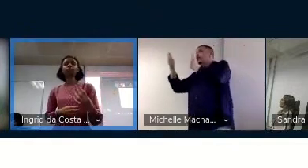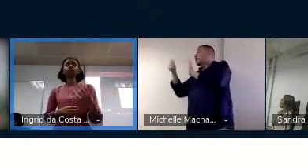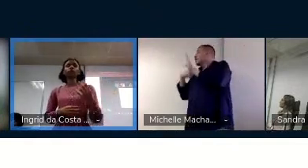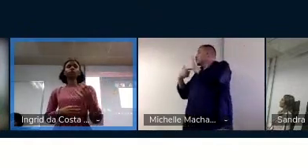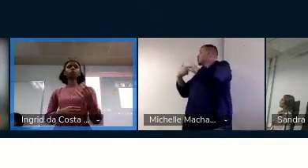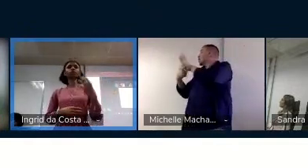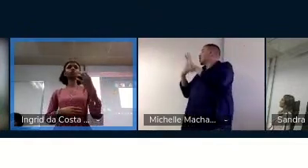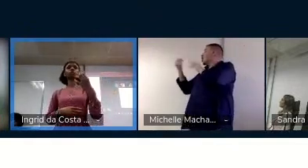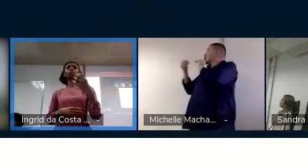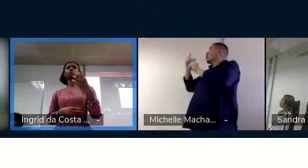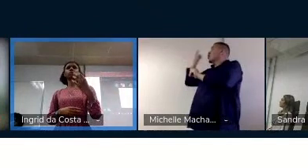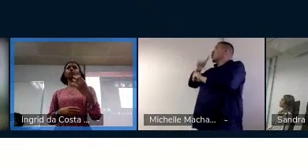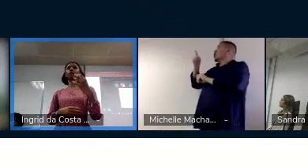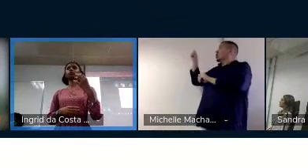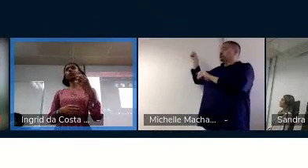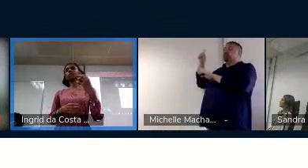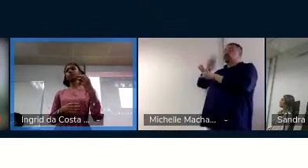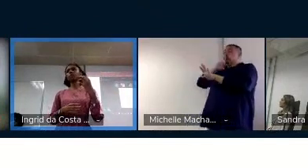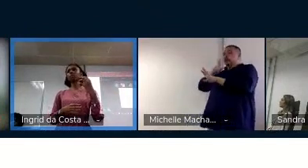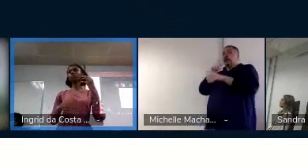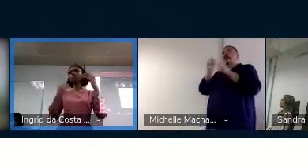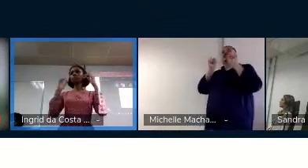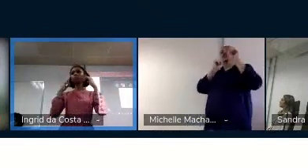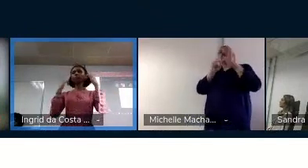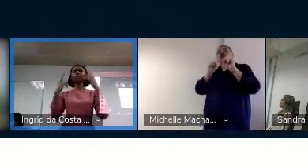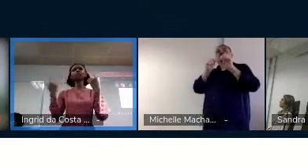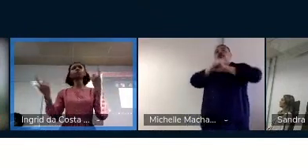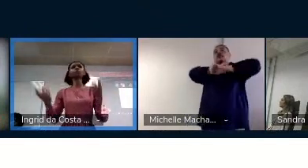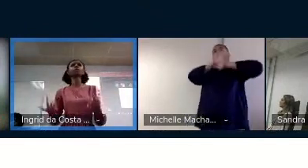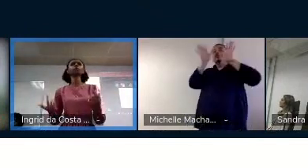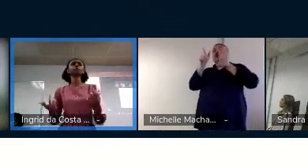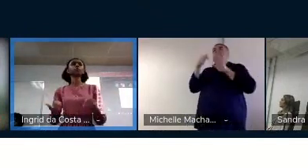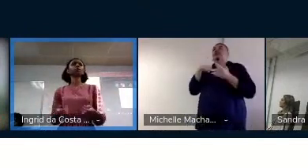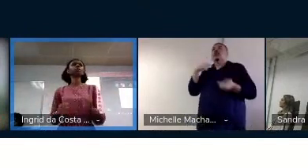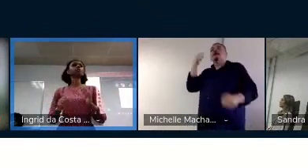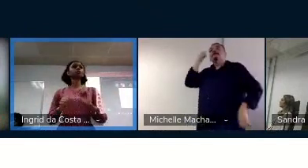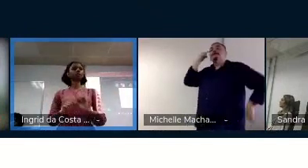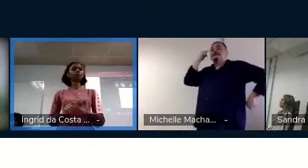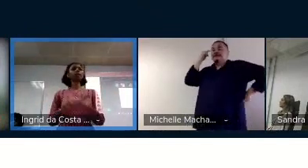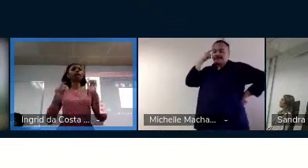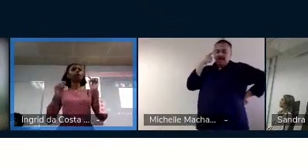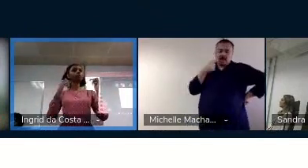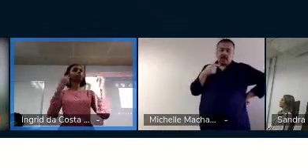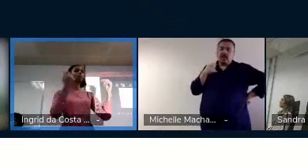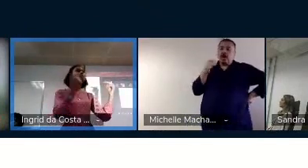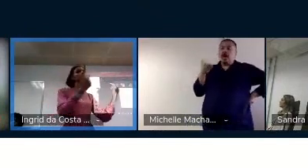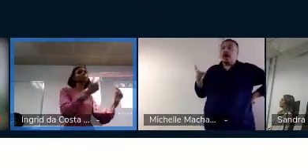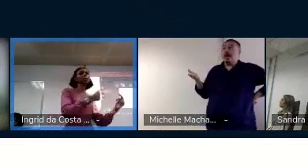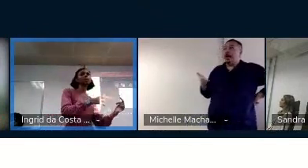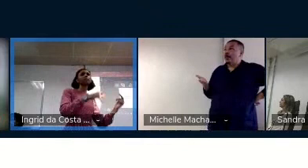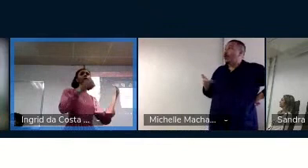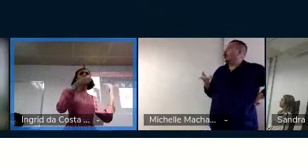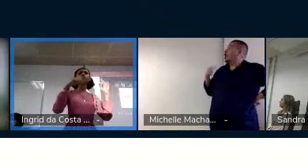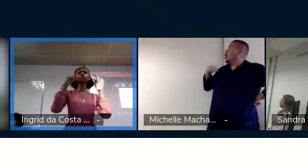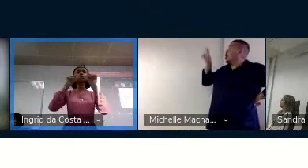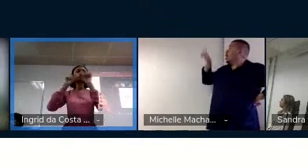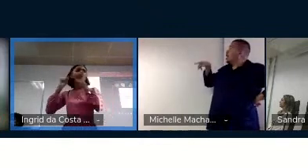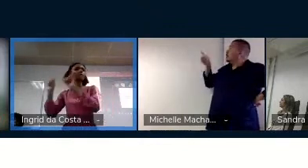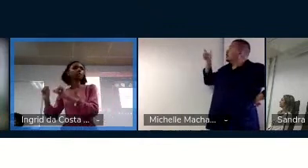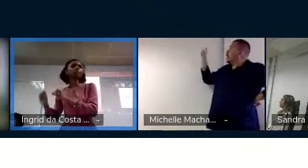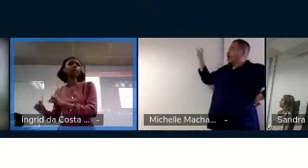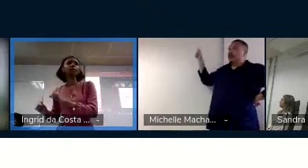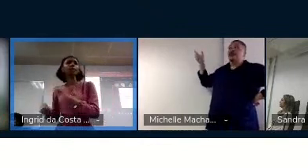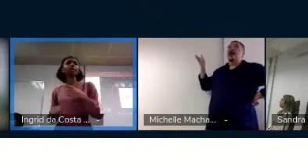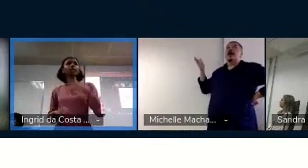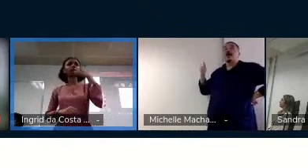habilidade. E no ensino explícito, ele fala sobre essa questão do professor pensar em mais alto. Então, ele vai falar, agora eu estou lendo essa palavra. Agora eu